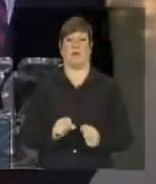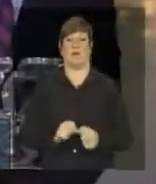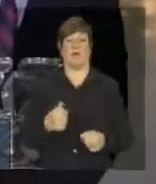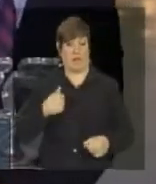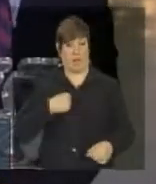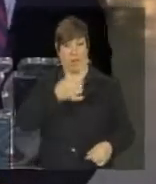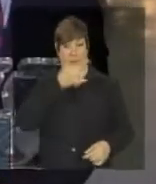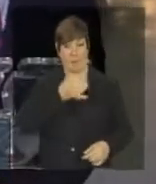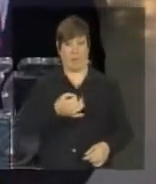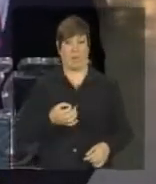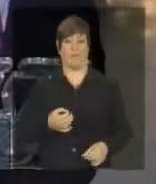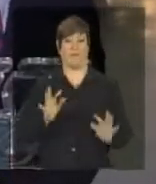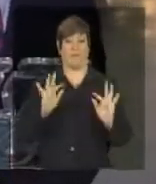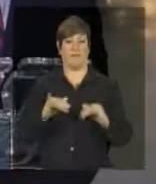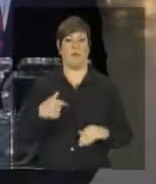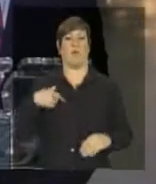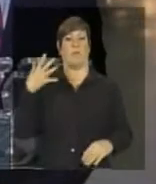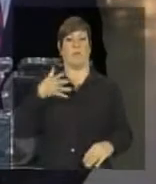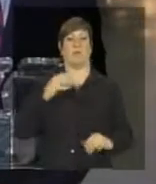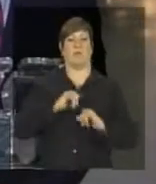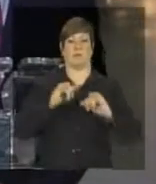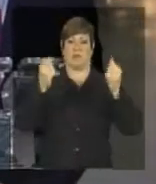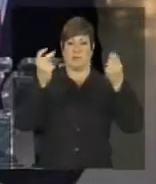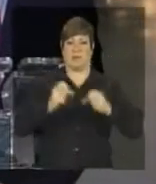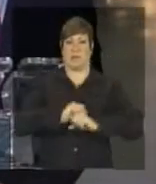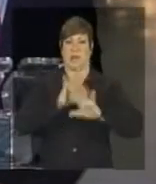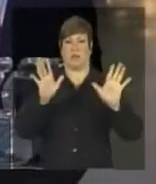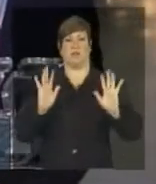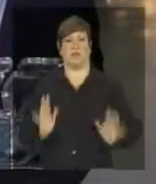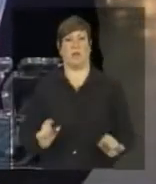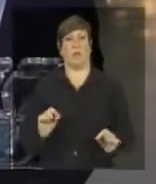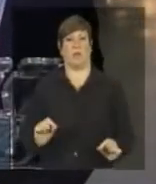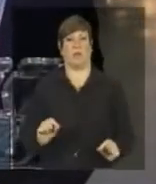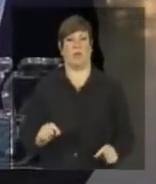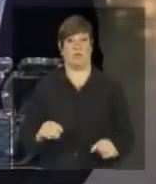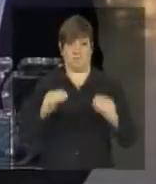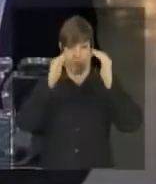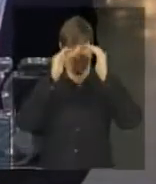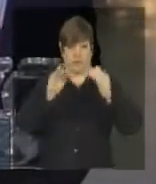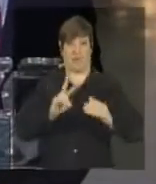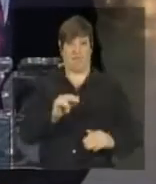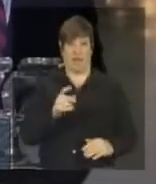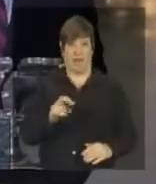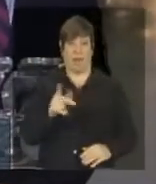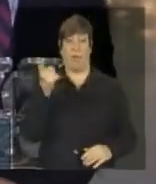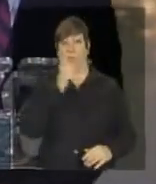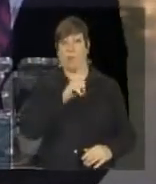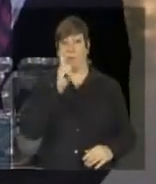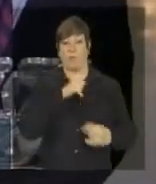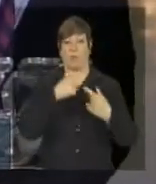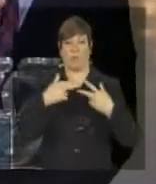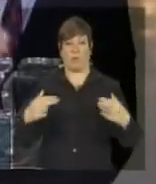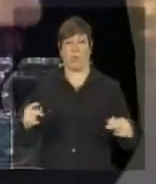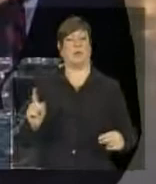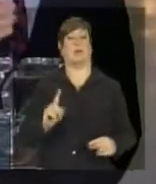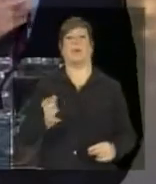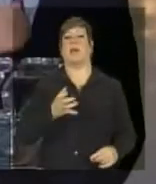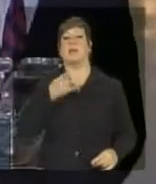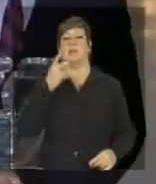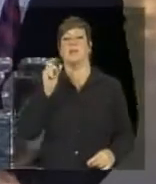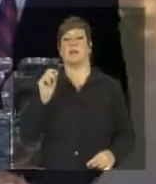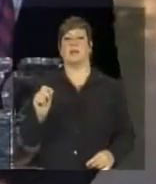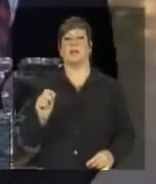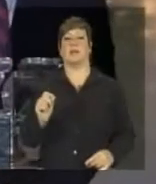final, isso ficou muito claro também que valorizarmos as conquistas não significa subestimarmos ainda os